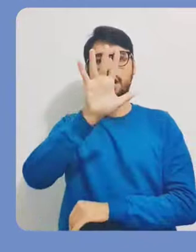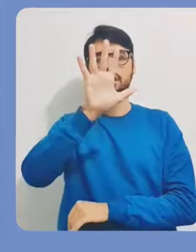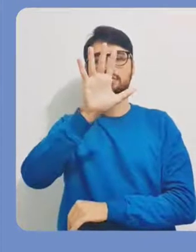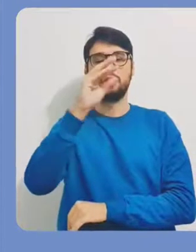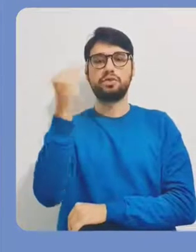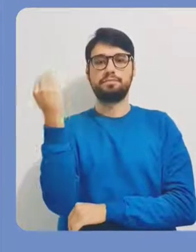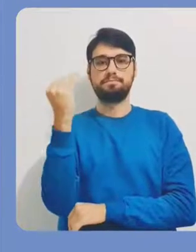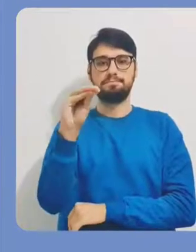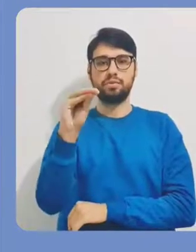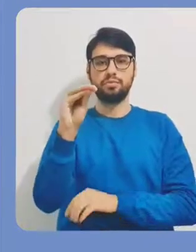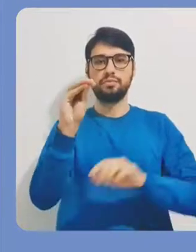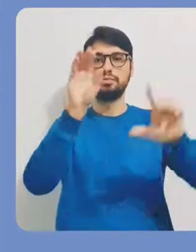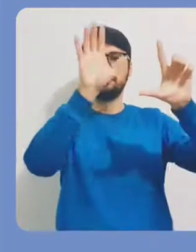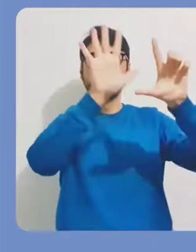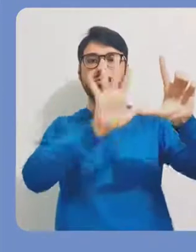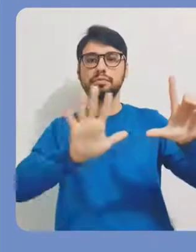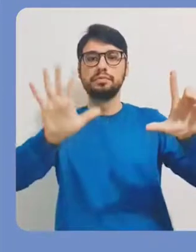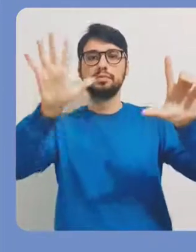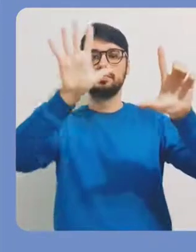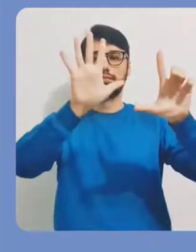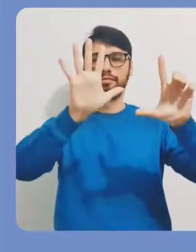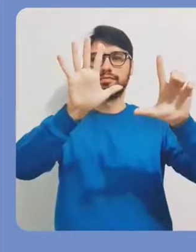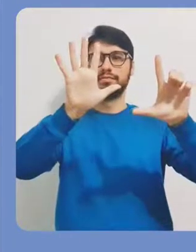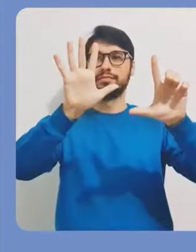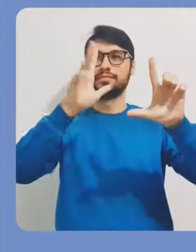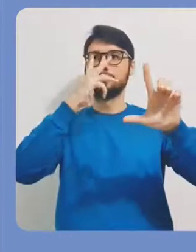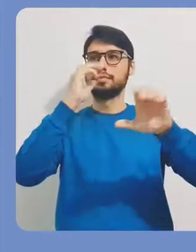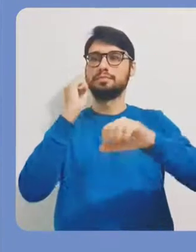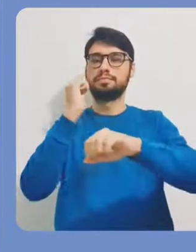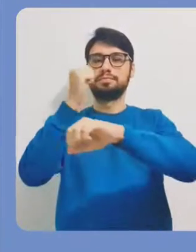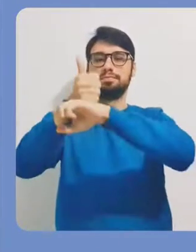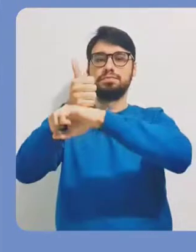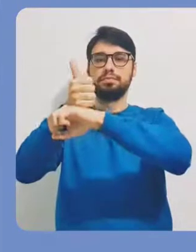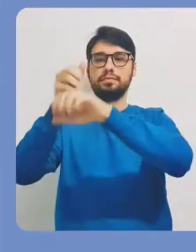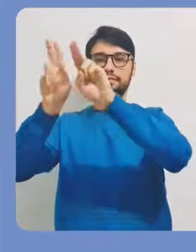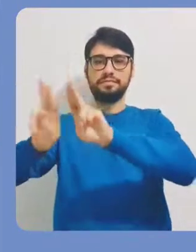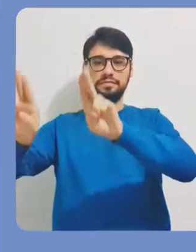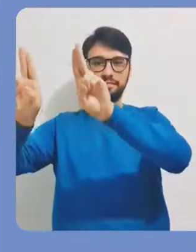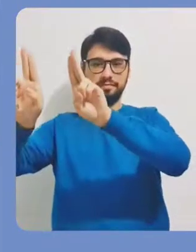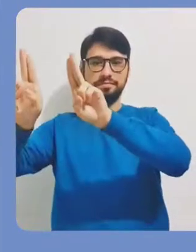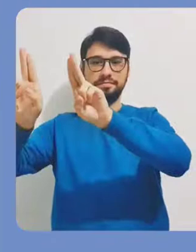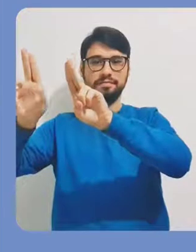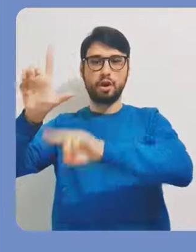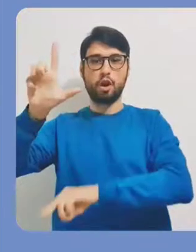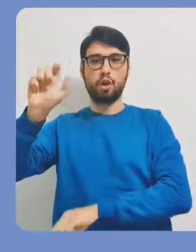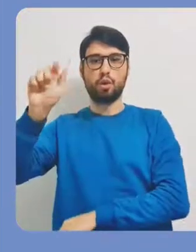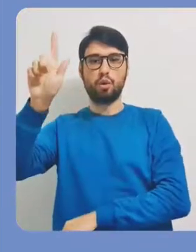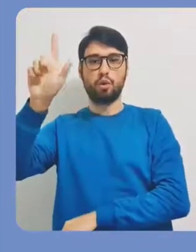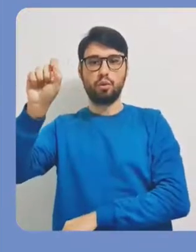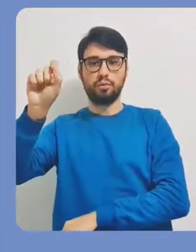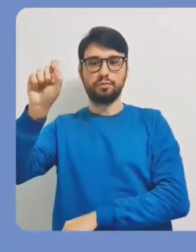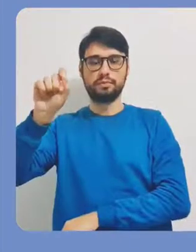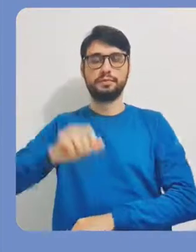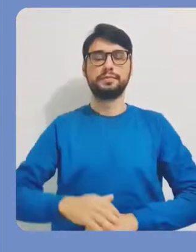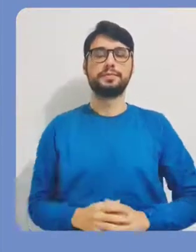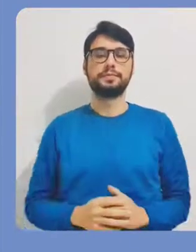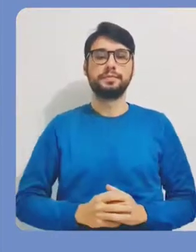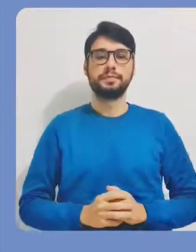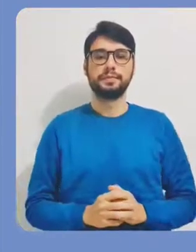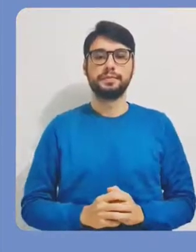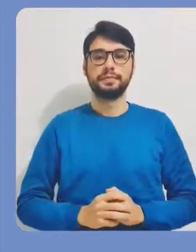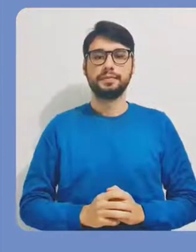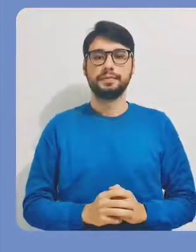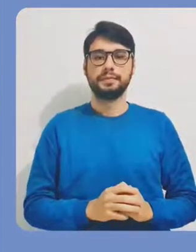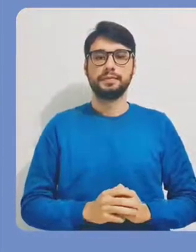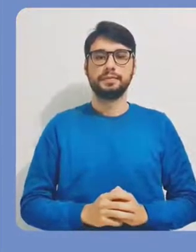E pronto. A imagem já foi adicionada e ela vai aparecer aqui como a logo do meu